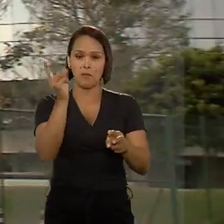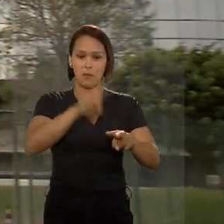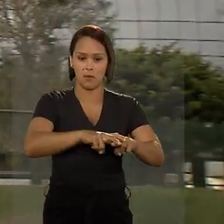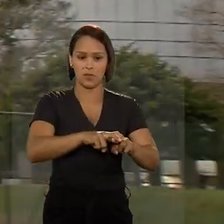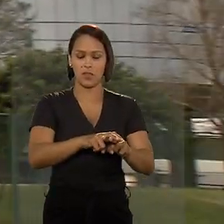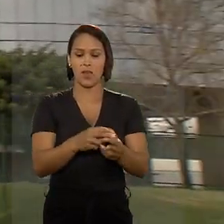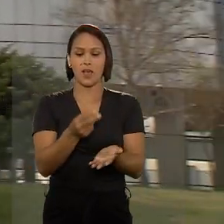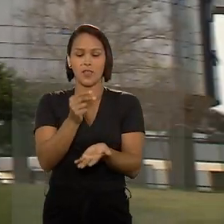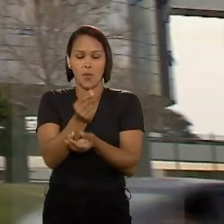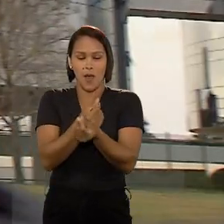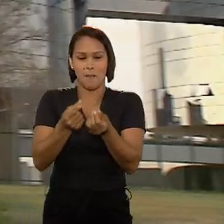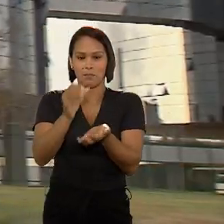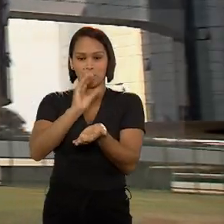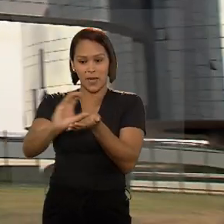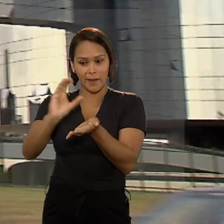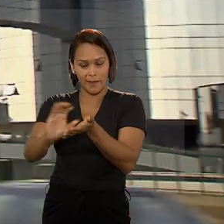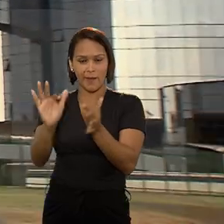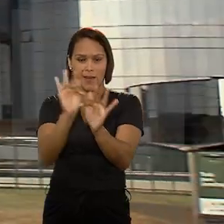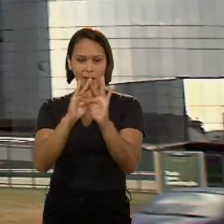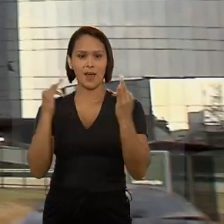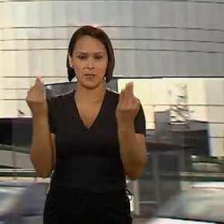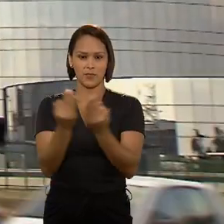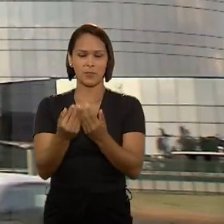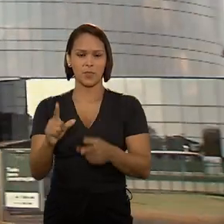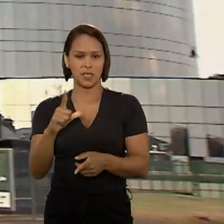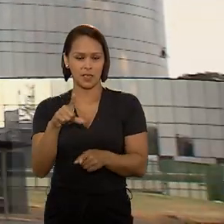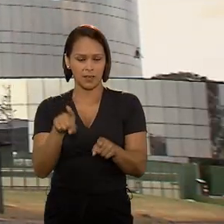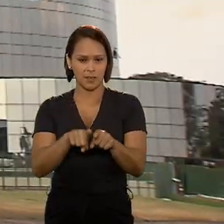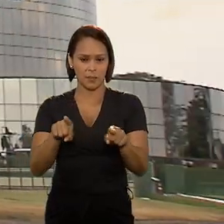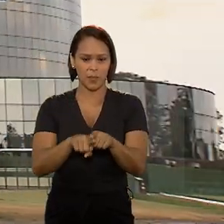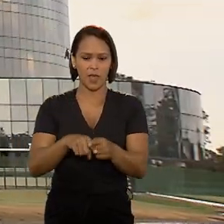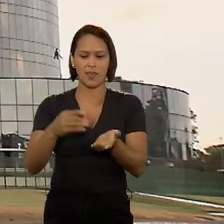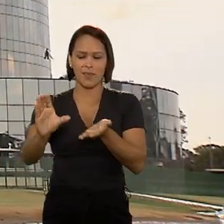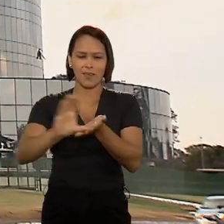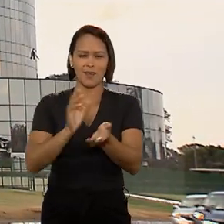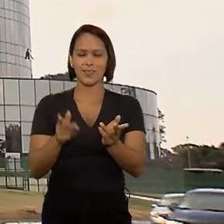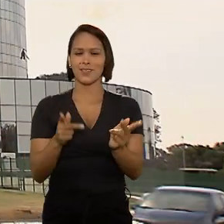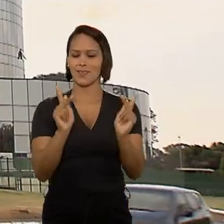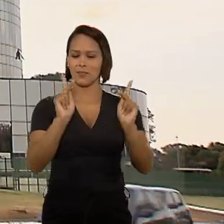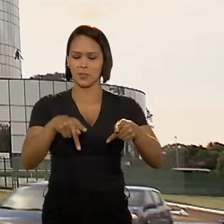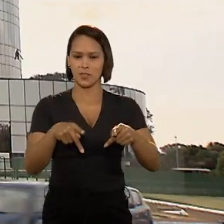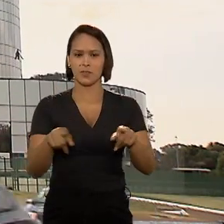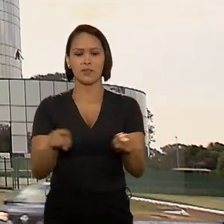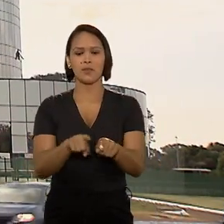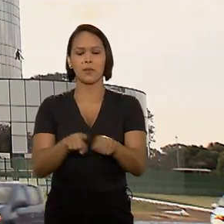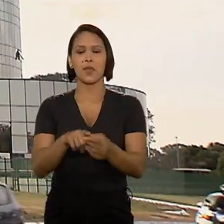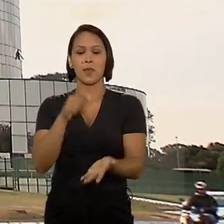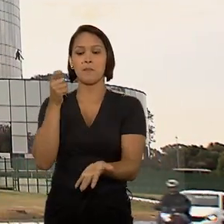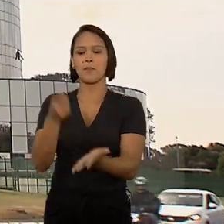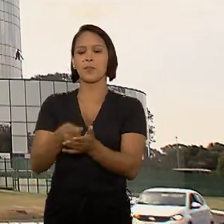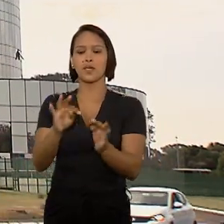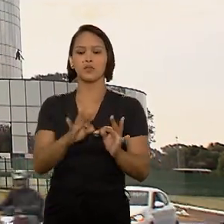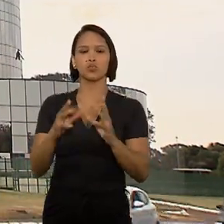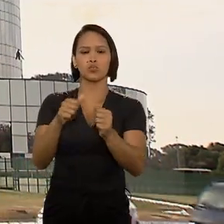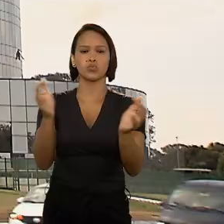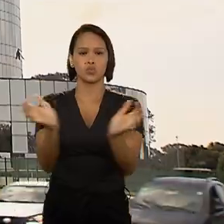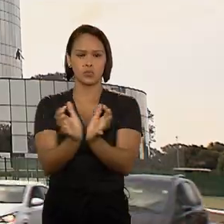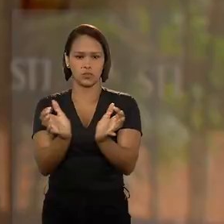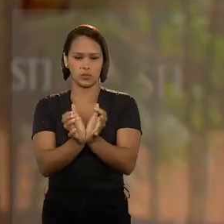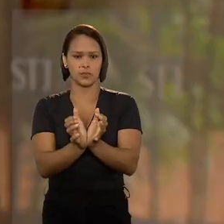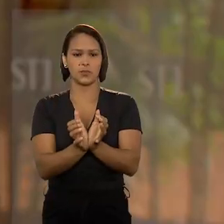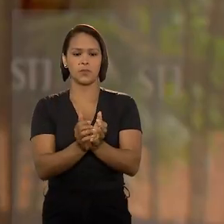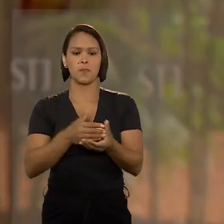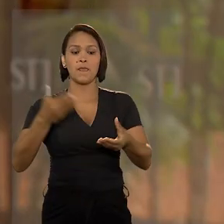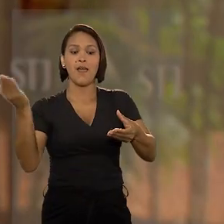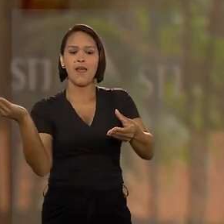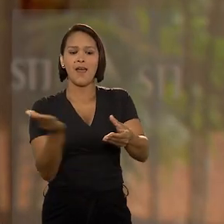condenados a indenizar os familiares das vítimas tenham caçadas as aposentadorias, além do pagamento de danos morais coletivos.